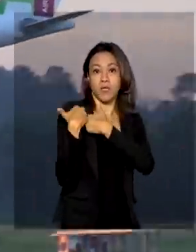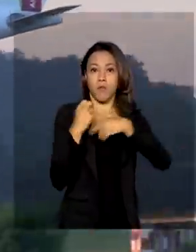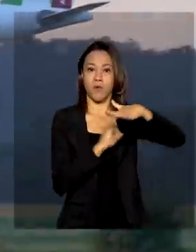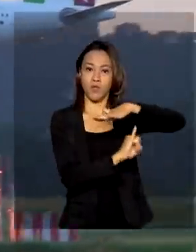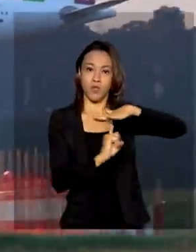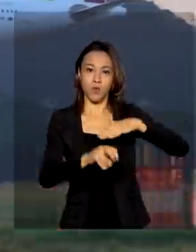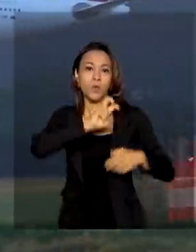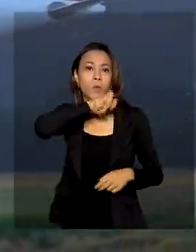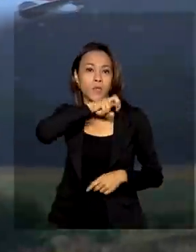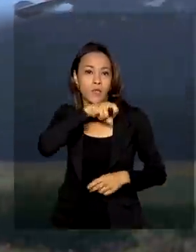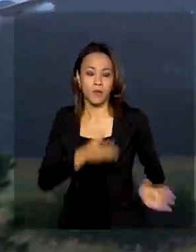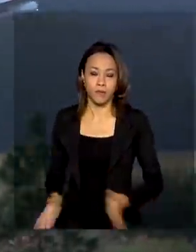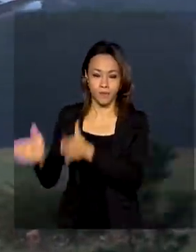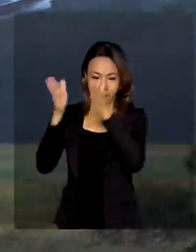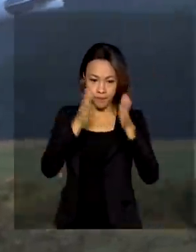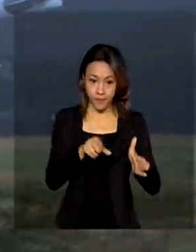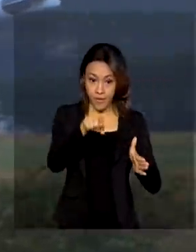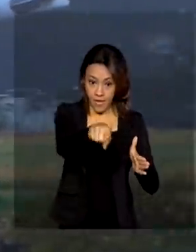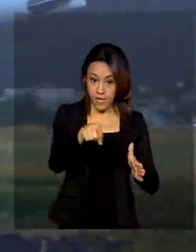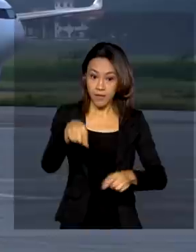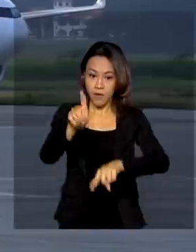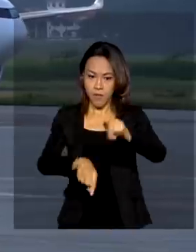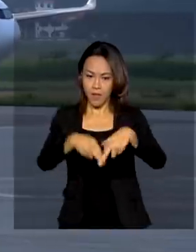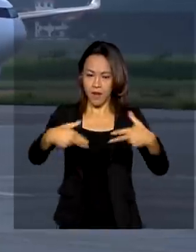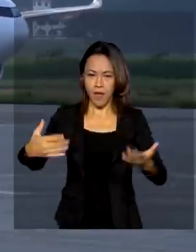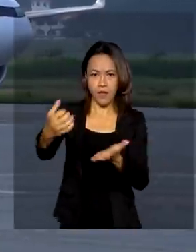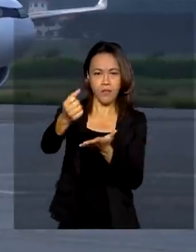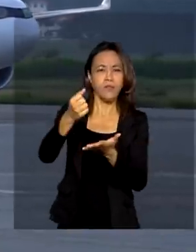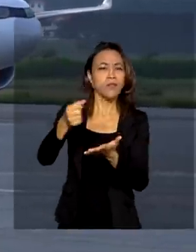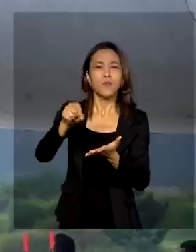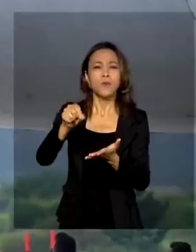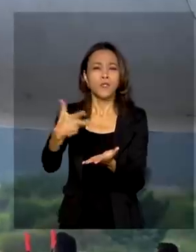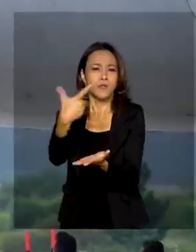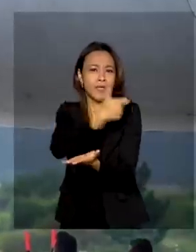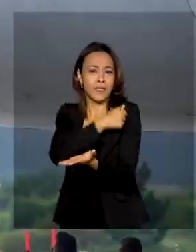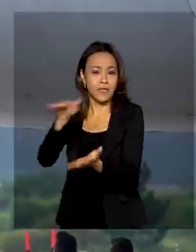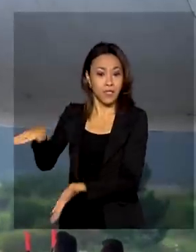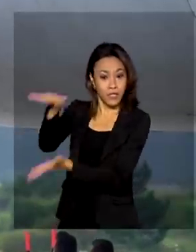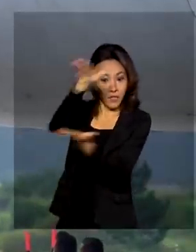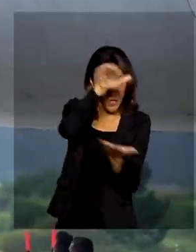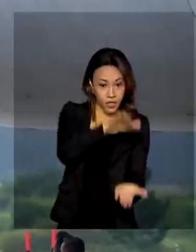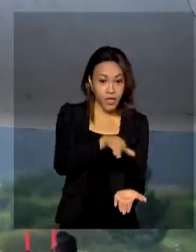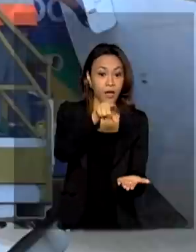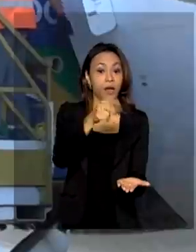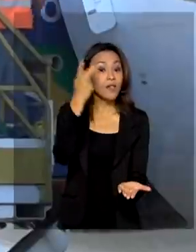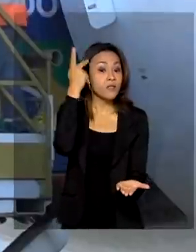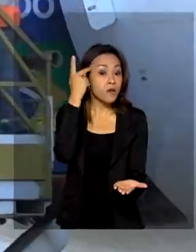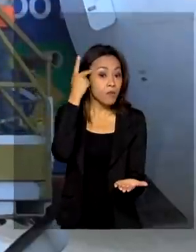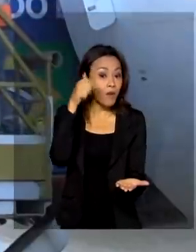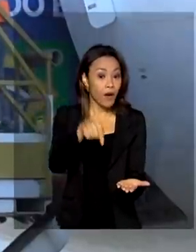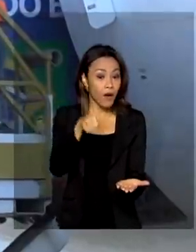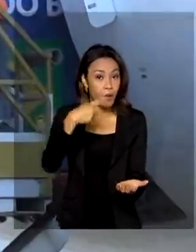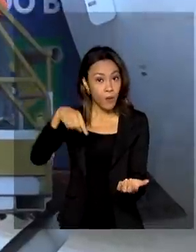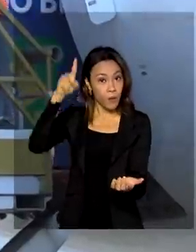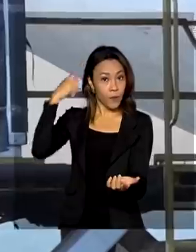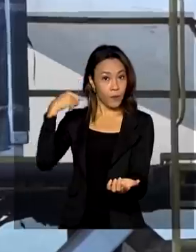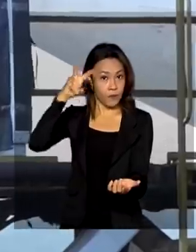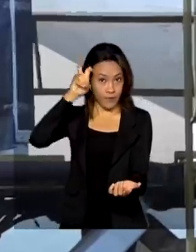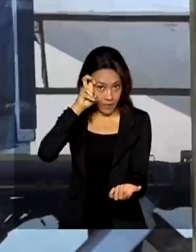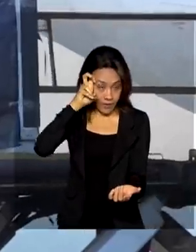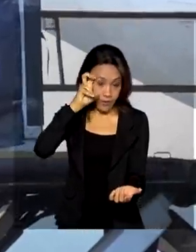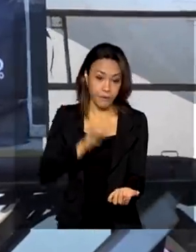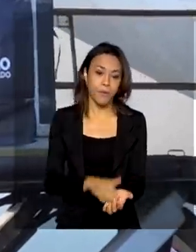remessa do insumo farmacêutico ativo, IFA, chegou ao Brasil pelo aeroporto de Guarulhos, em São Paulo, nesta quinta-feira.